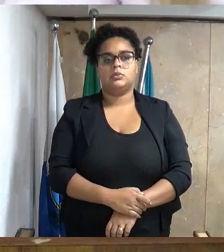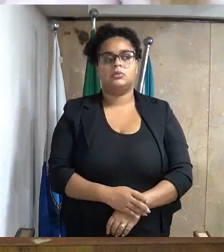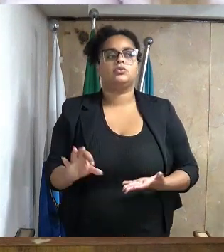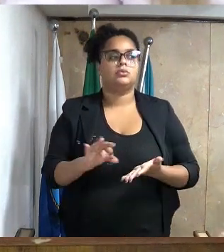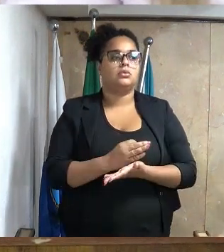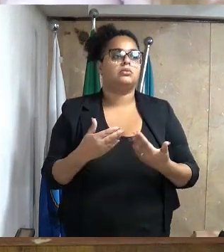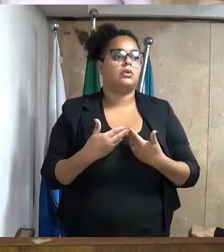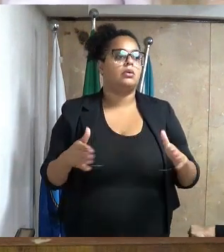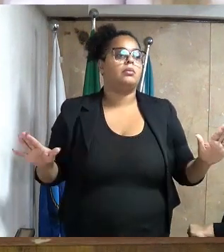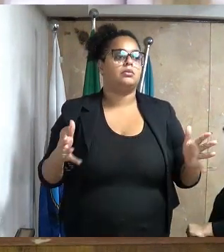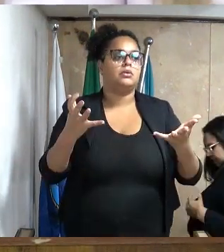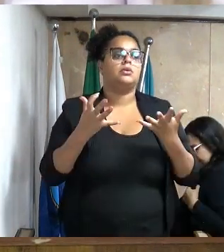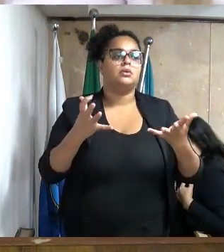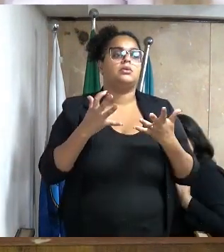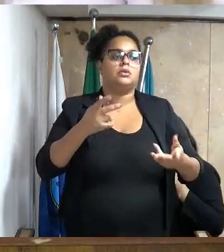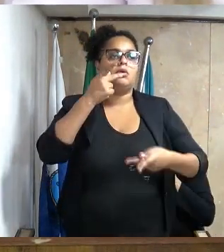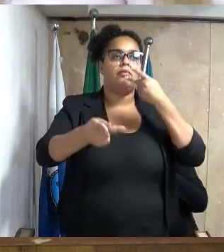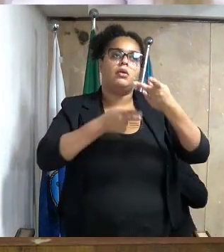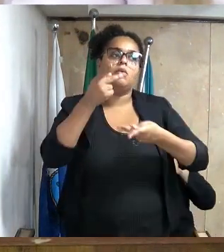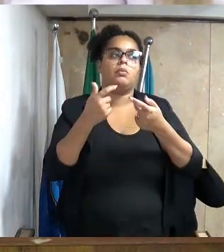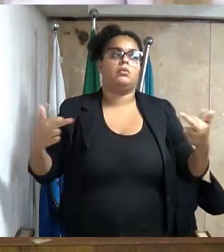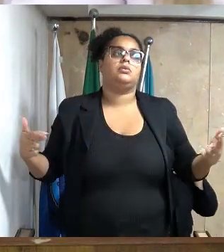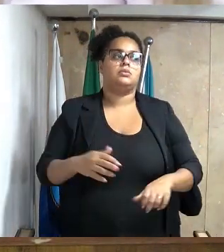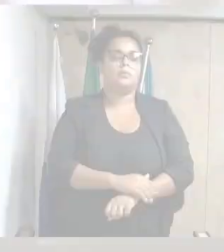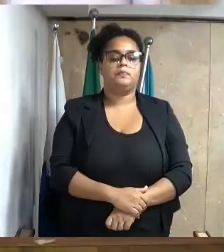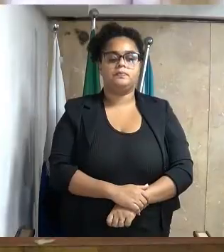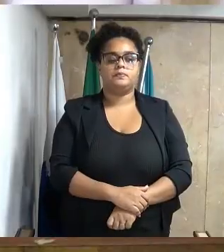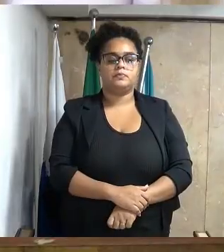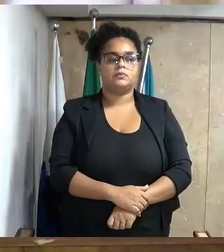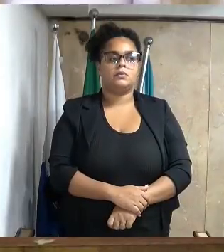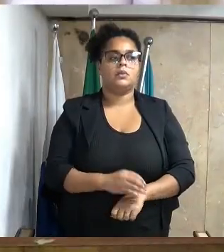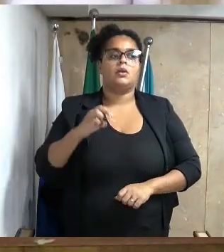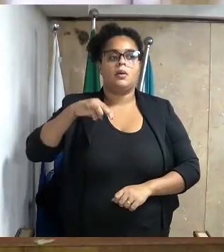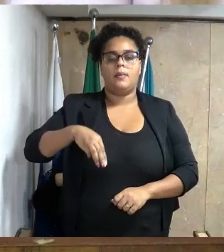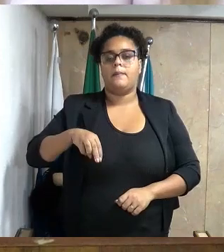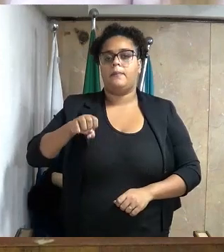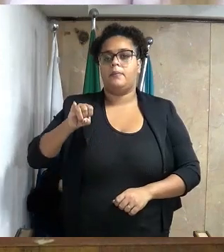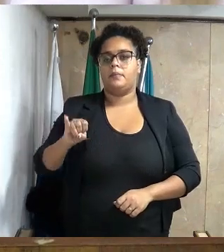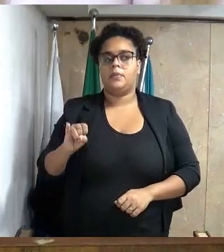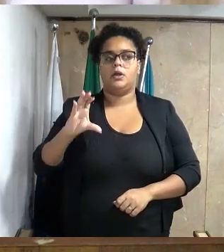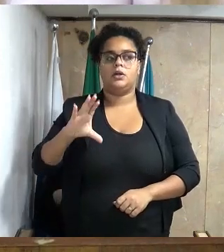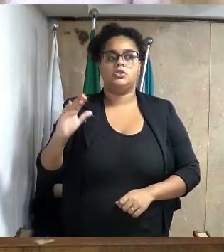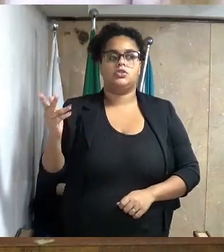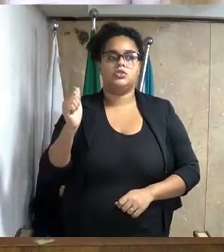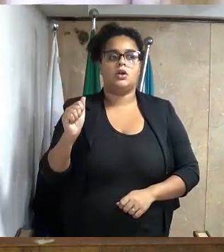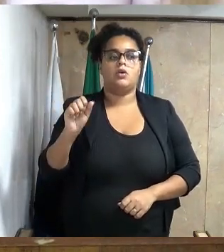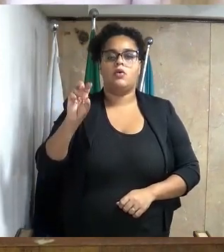As inscrições estão abertas para os vereadores que quiserem fazer uso da palavra. Michel Villanova.